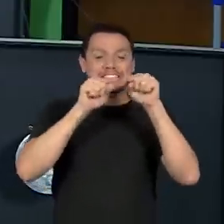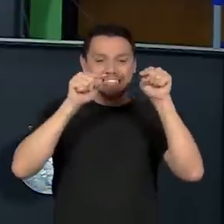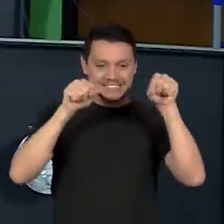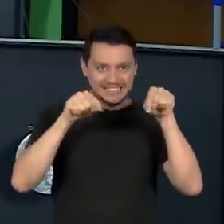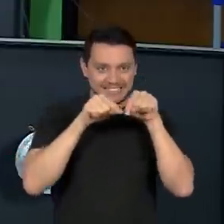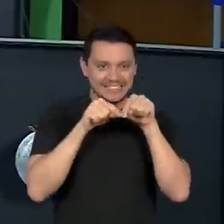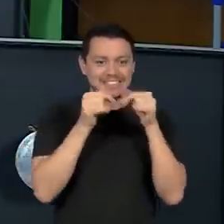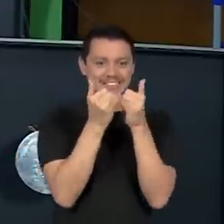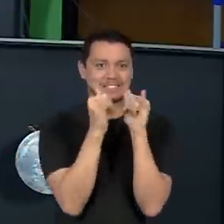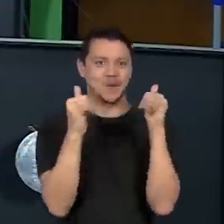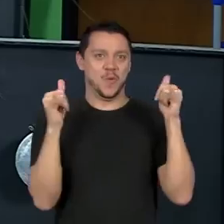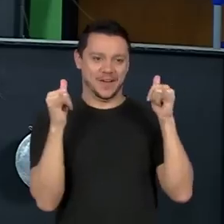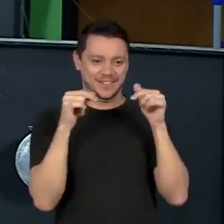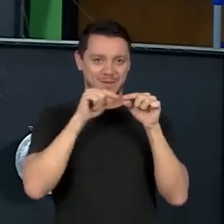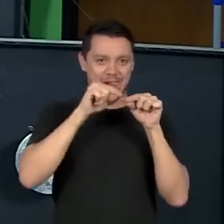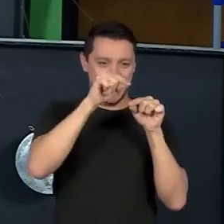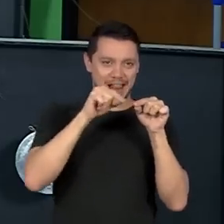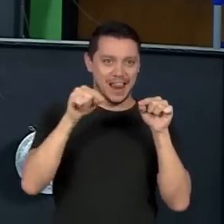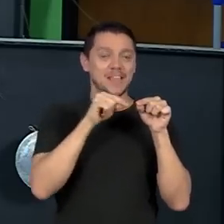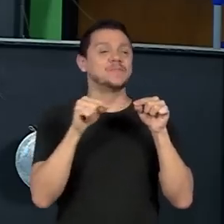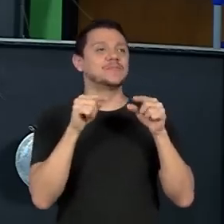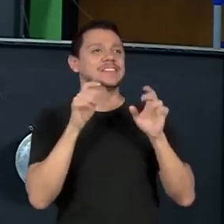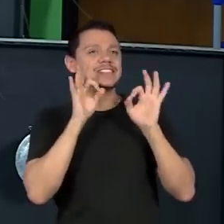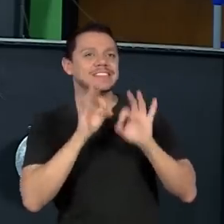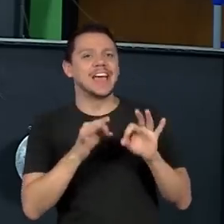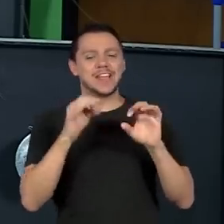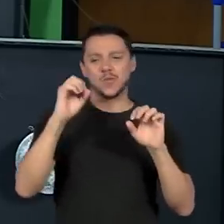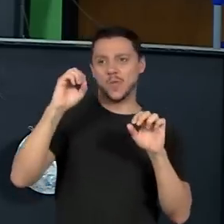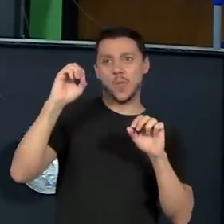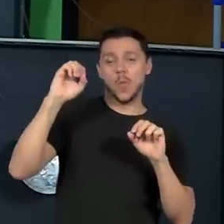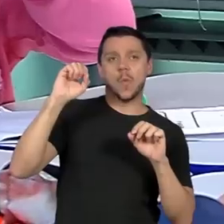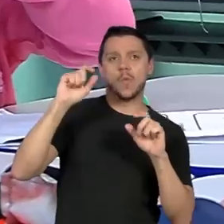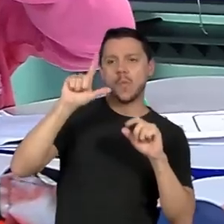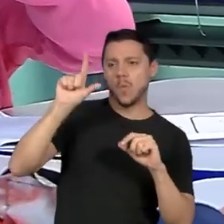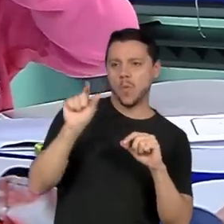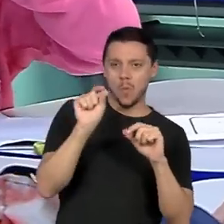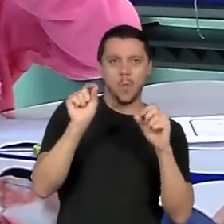bater na Lua e para poder, nos voráculos, conseguir ver as fases.